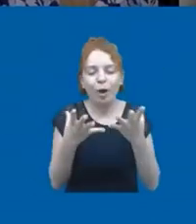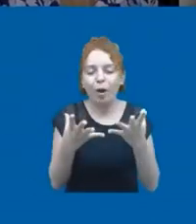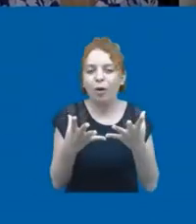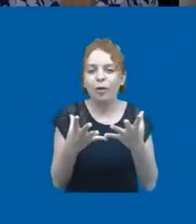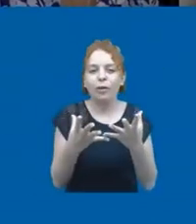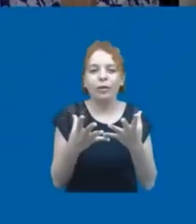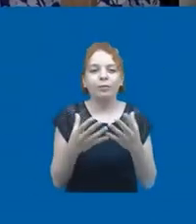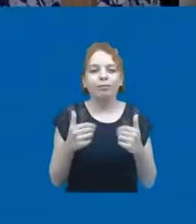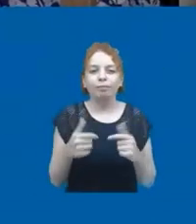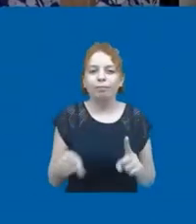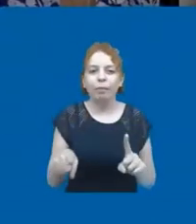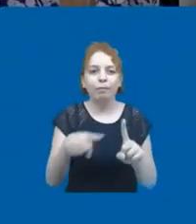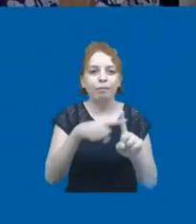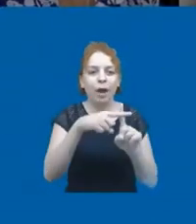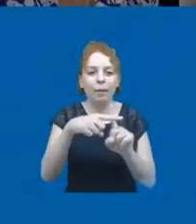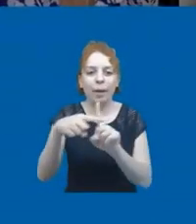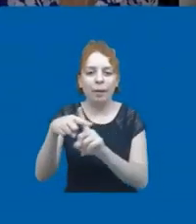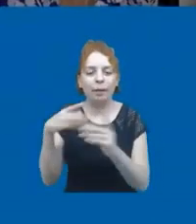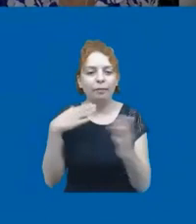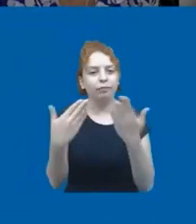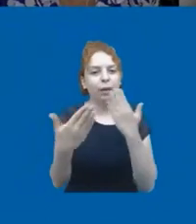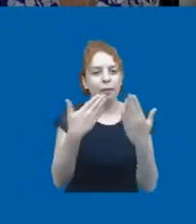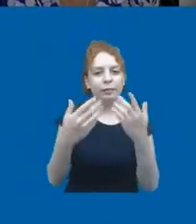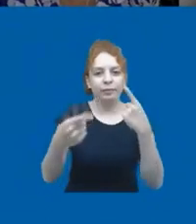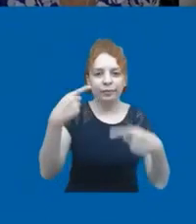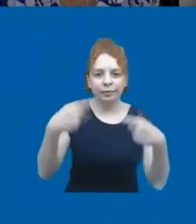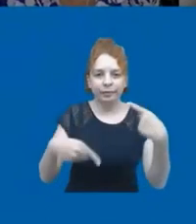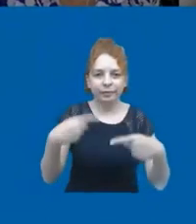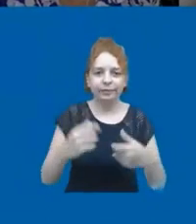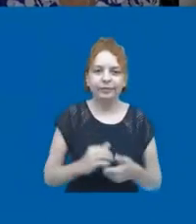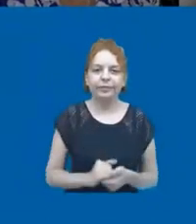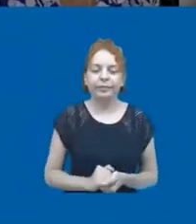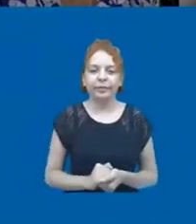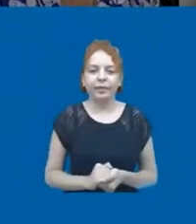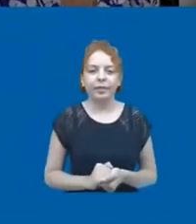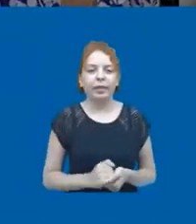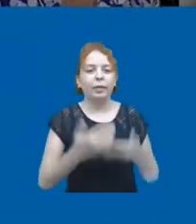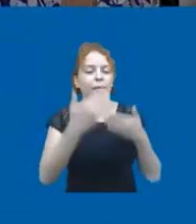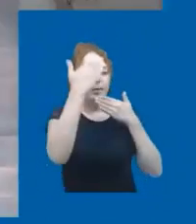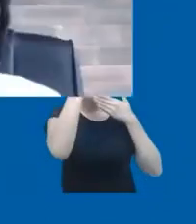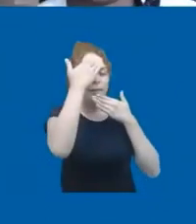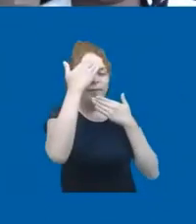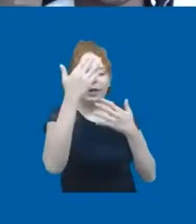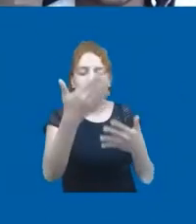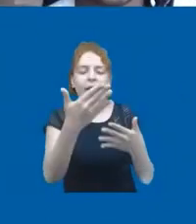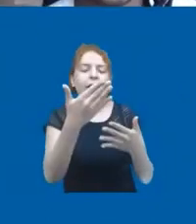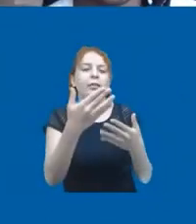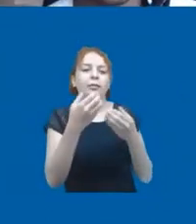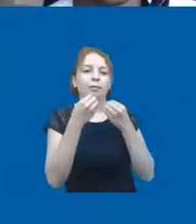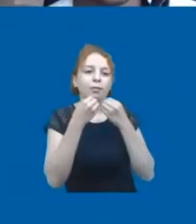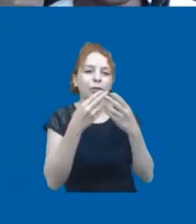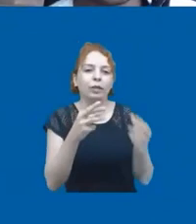produtivo toda essa troca, todo esse papo, com certeza. Muito bom, Renê, obrigada.